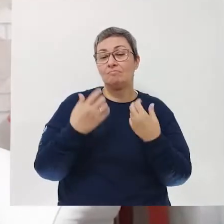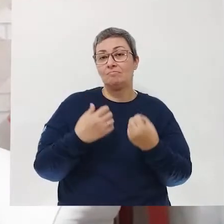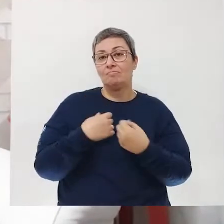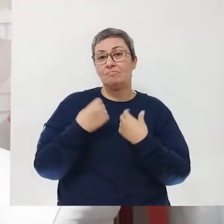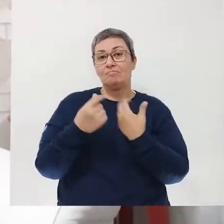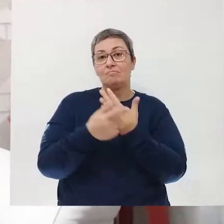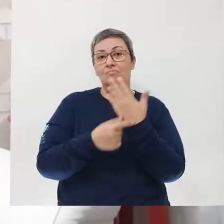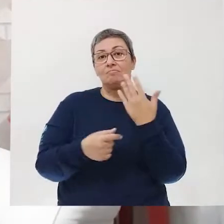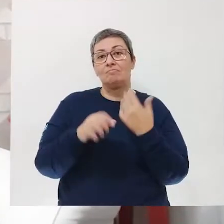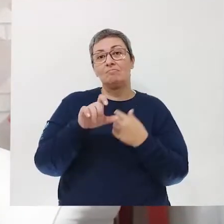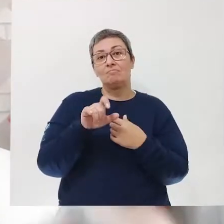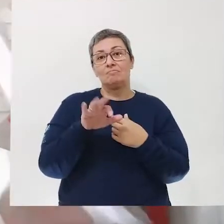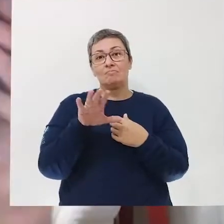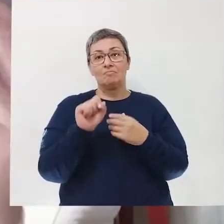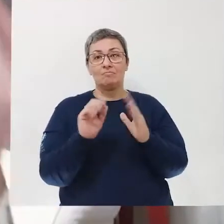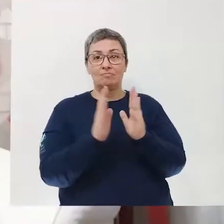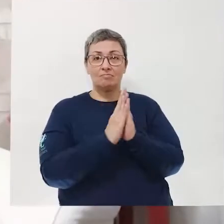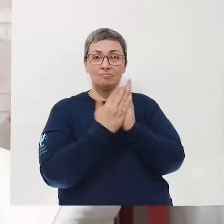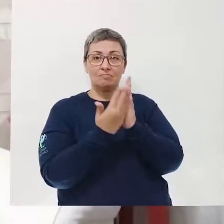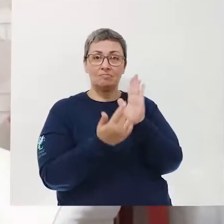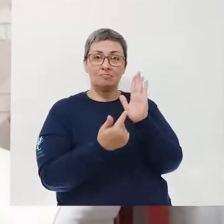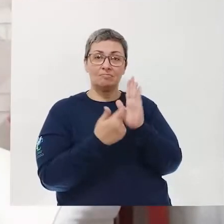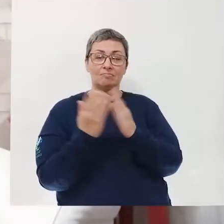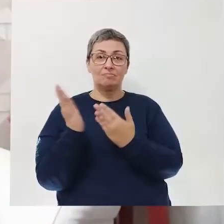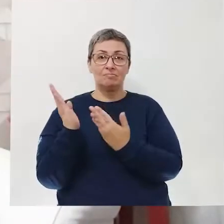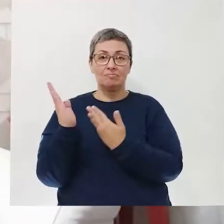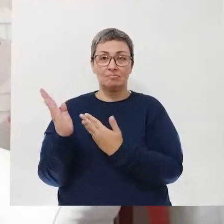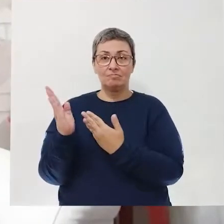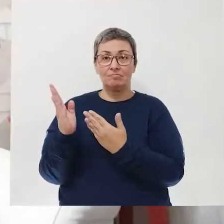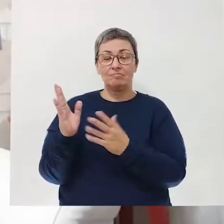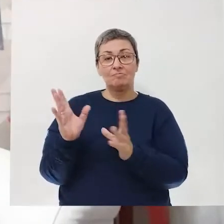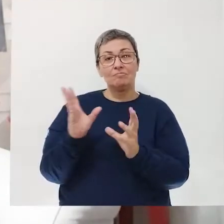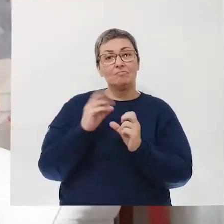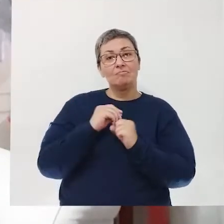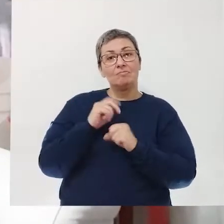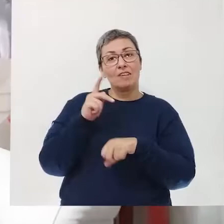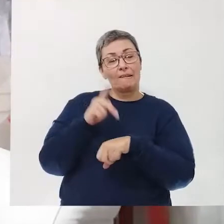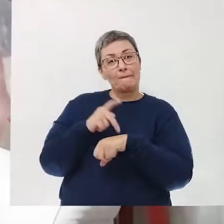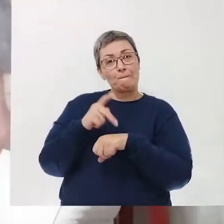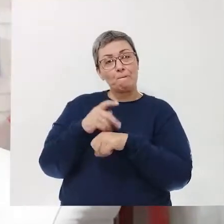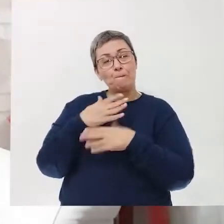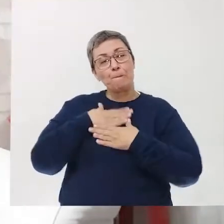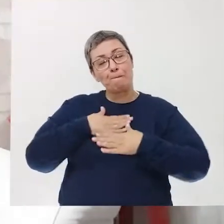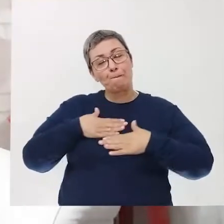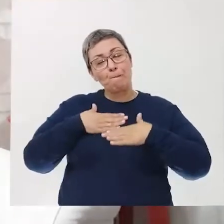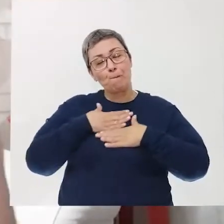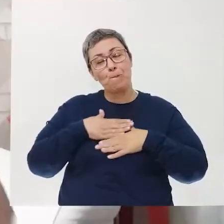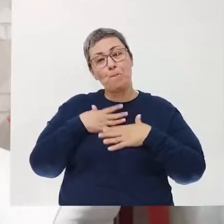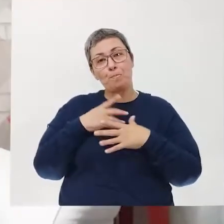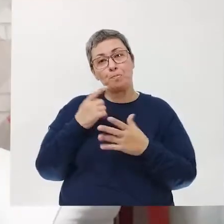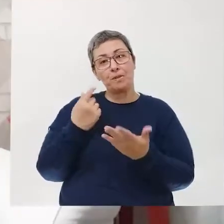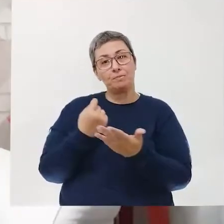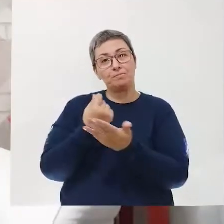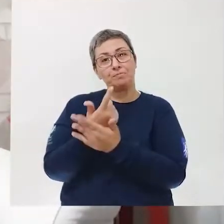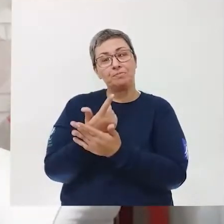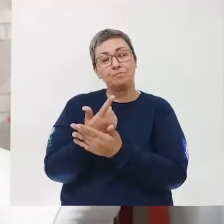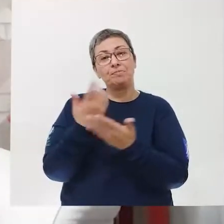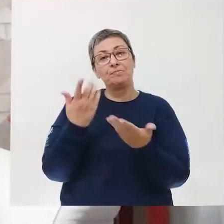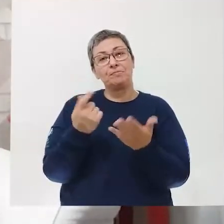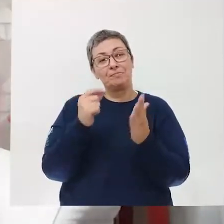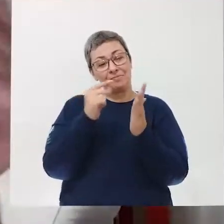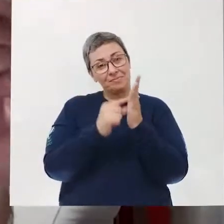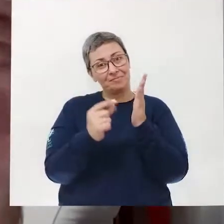poeta Sérgio Vaz deste livro aqui, O Colecionador de Pedras, que eu tenho a honra de ter adquirido com